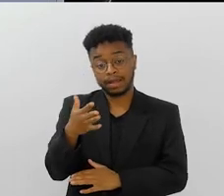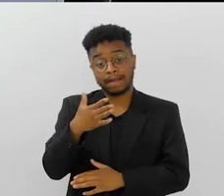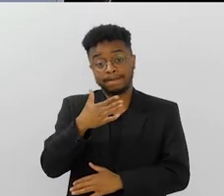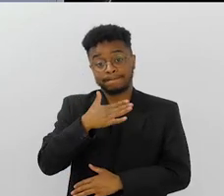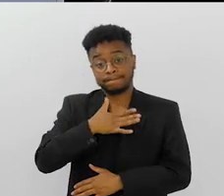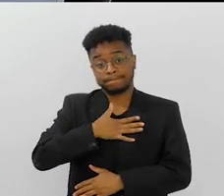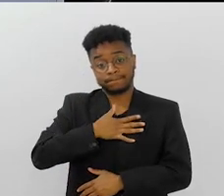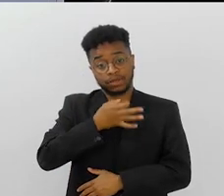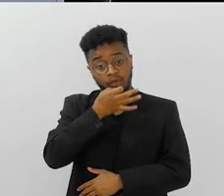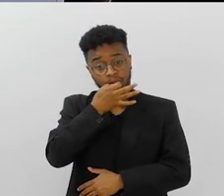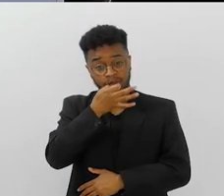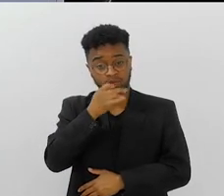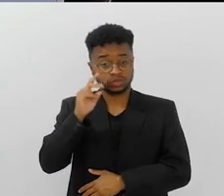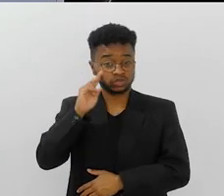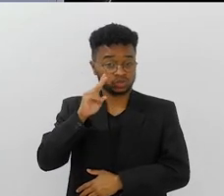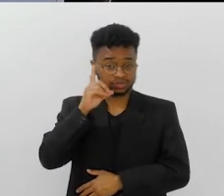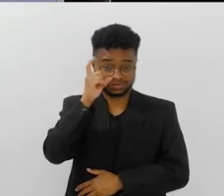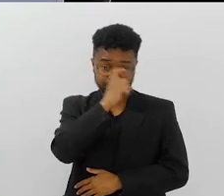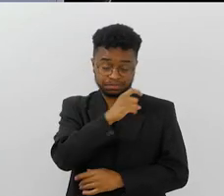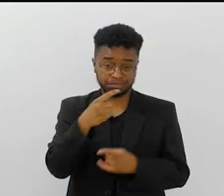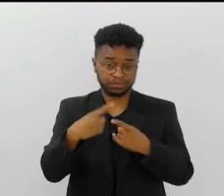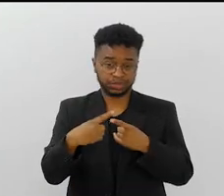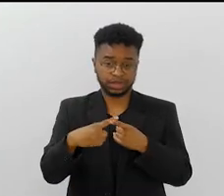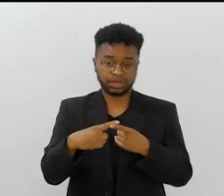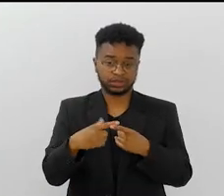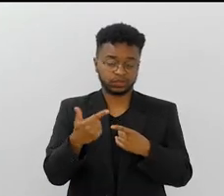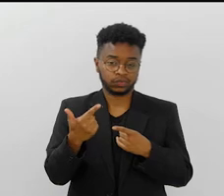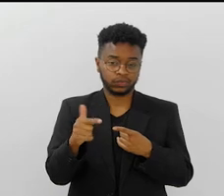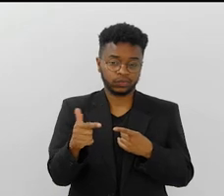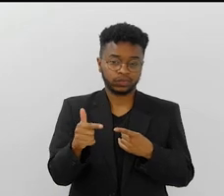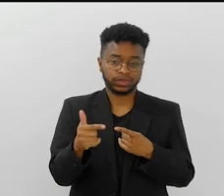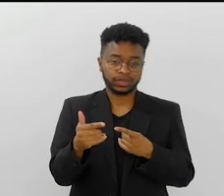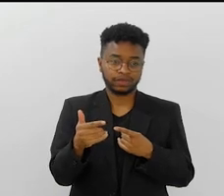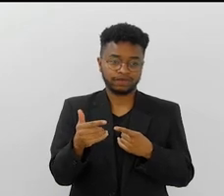na minha opinião, ela não teve uma apuração